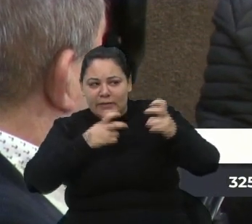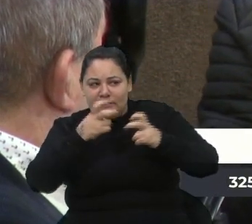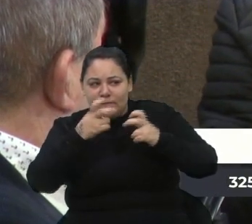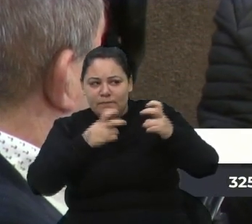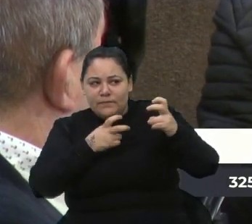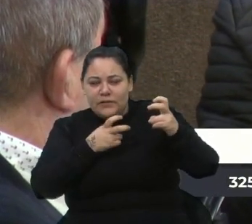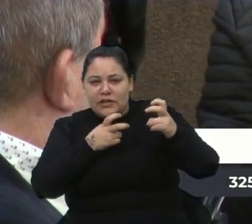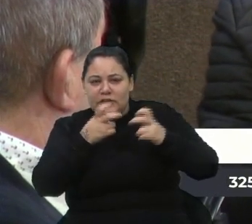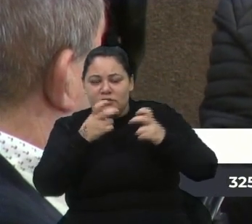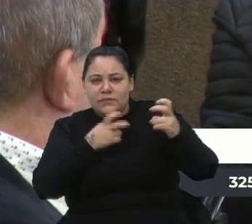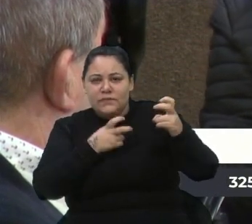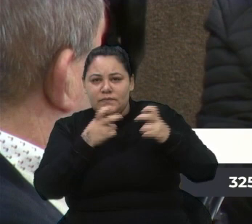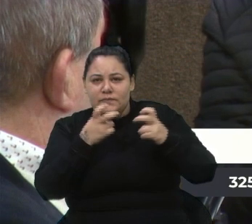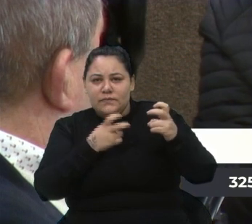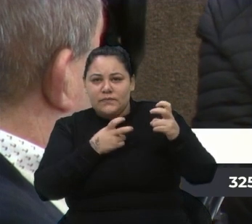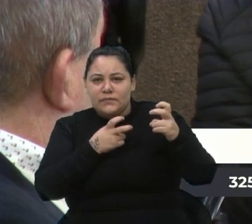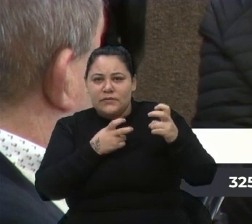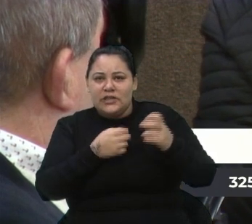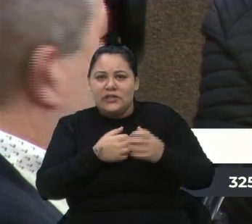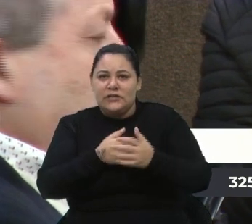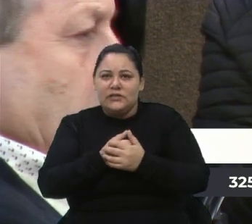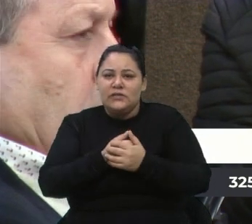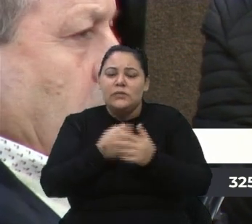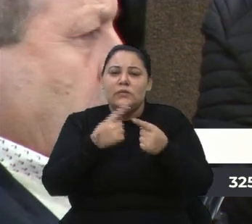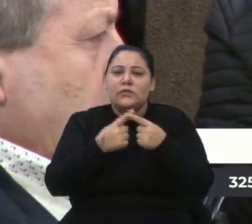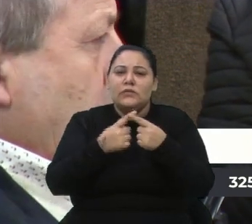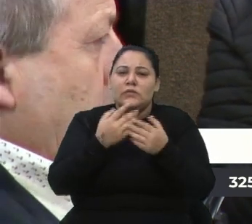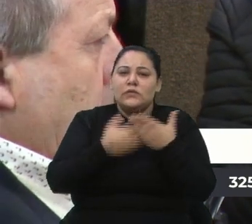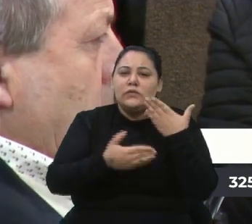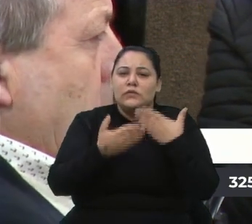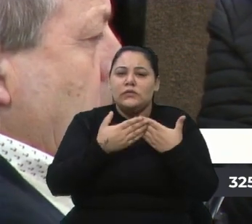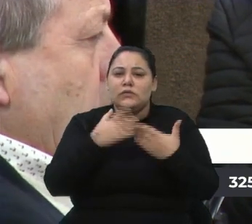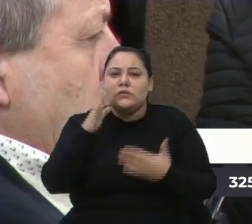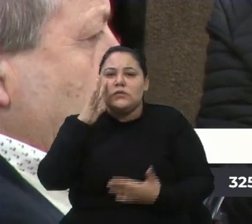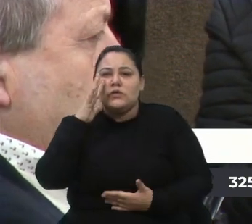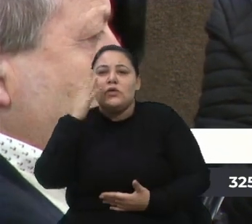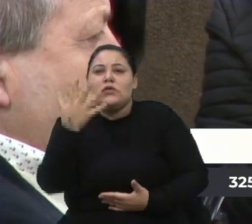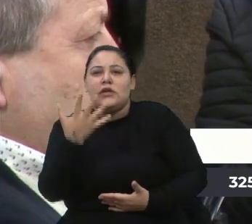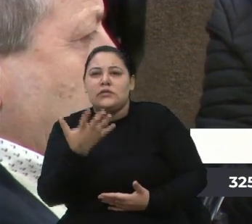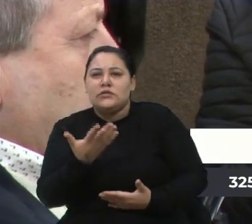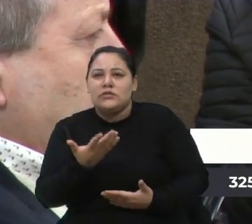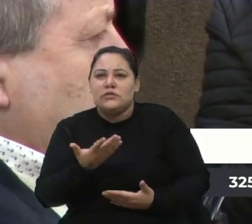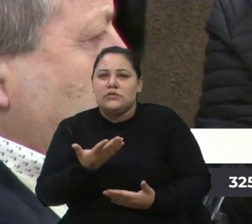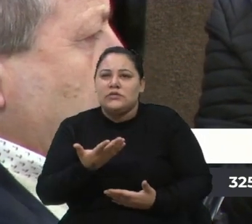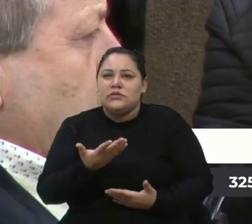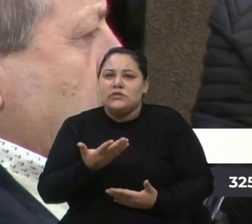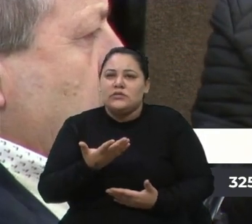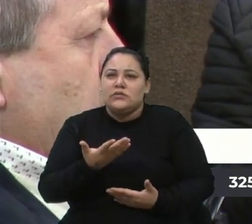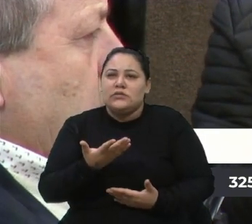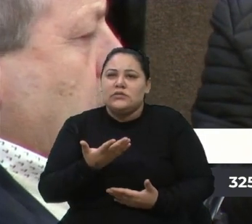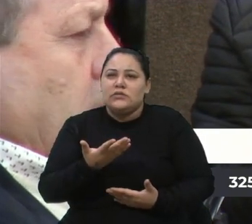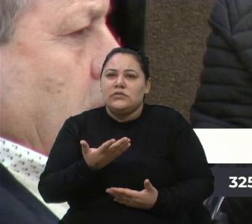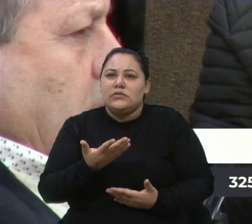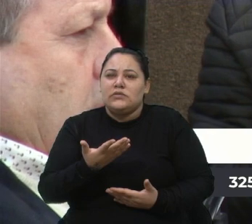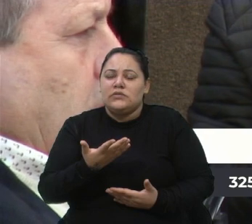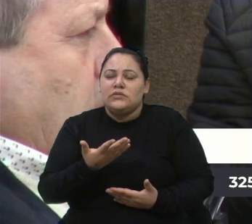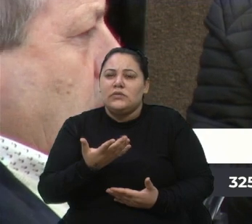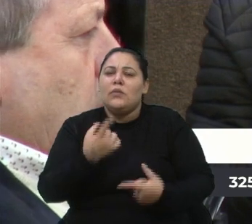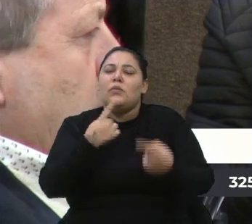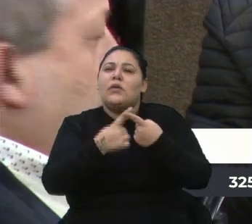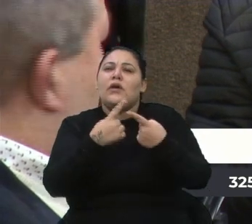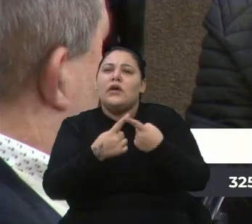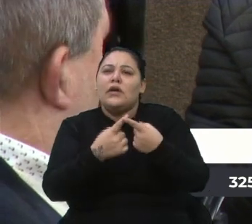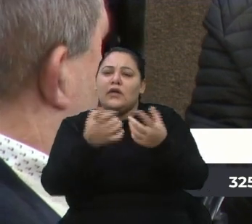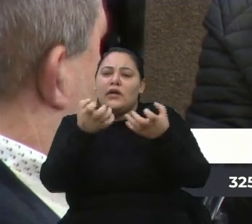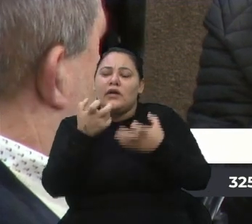Do porquê que tudo isso acontece e ninguém fala uma palavra. Então, eu quero dizer, vereador